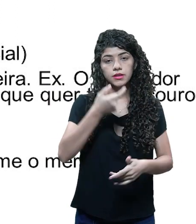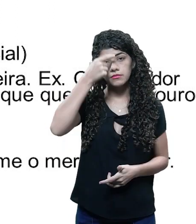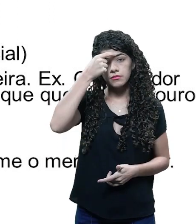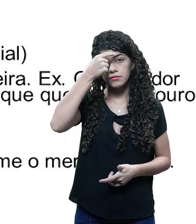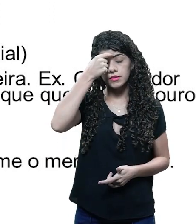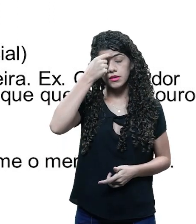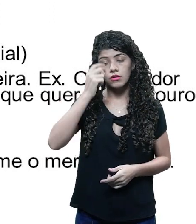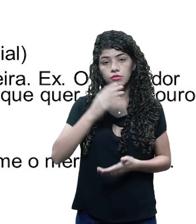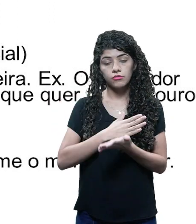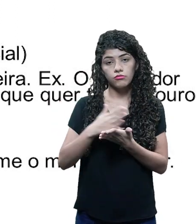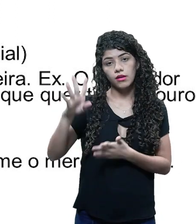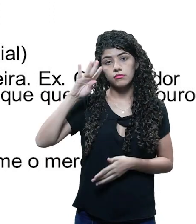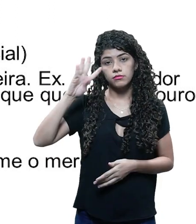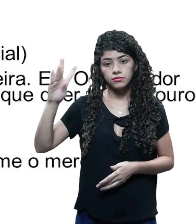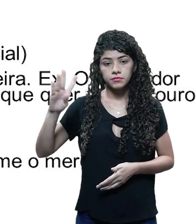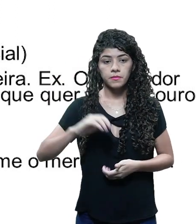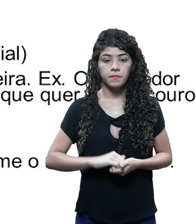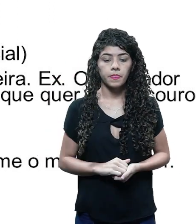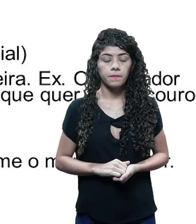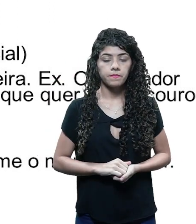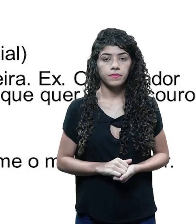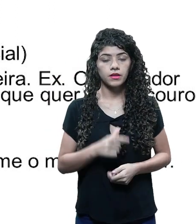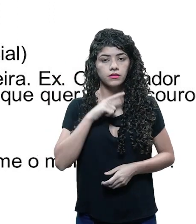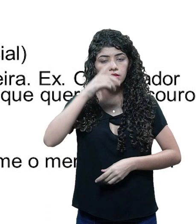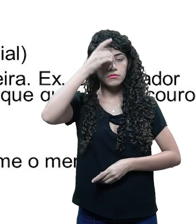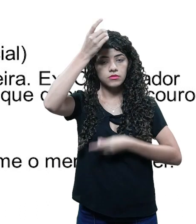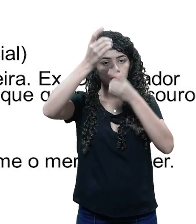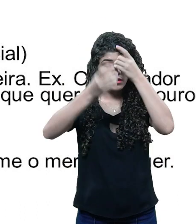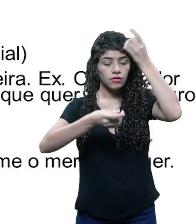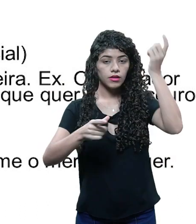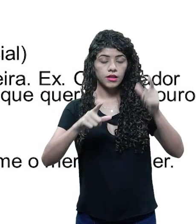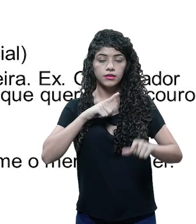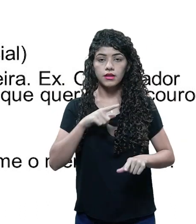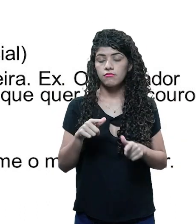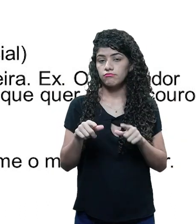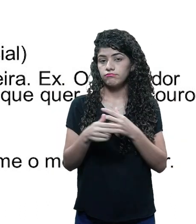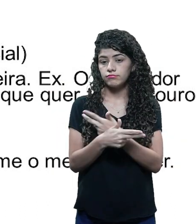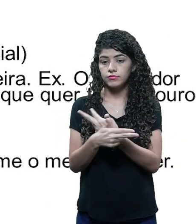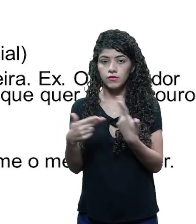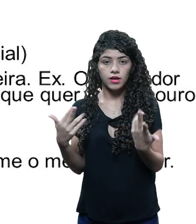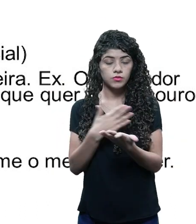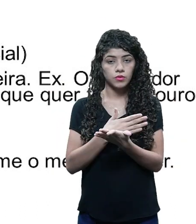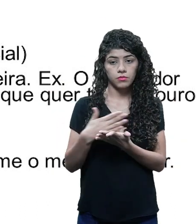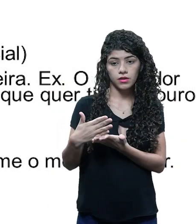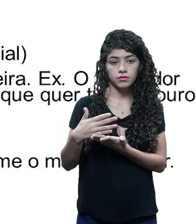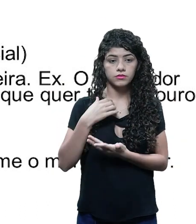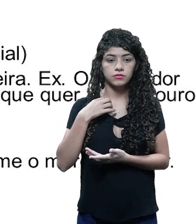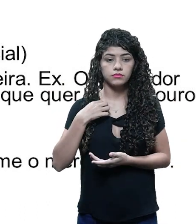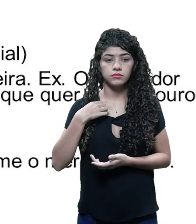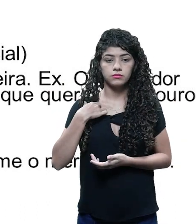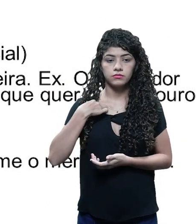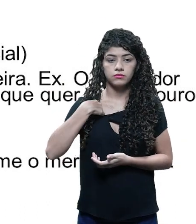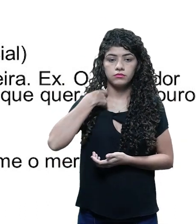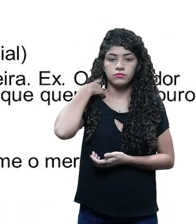mental oriundo da imaginação. Essa imaginação, essa criatividade, ela pode ter várias fontes. Eu citei o exemplo da